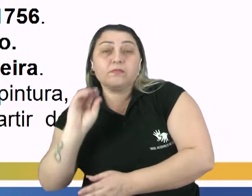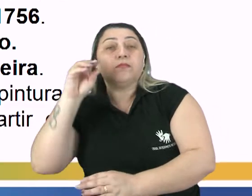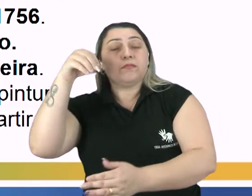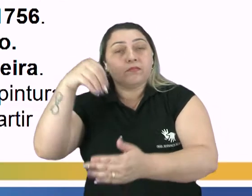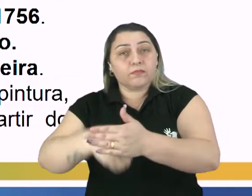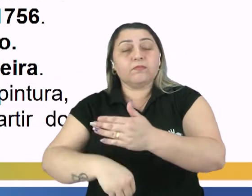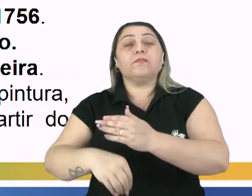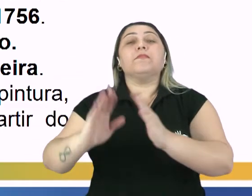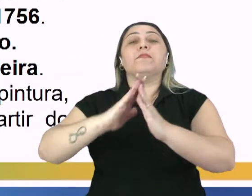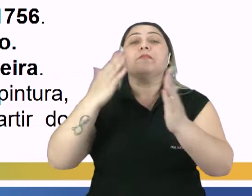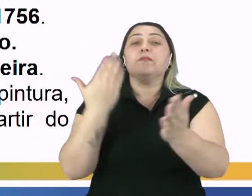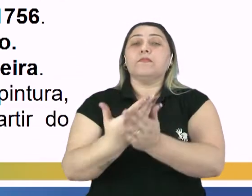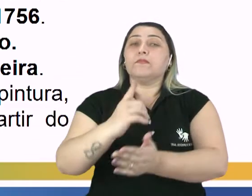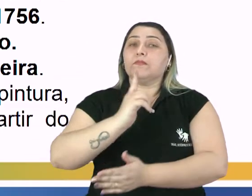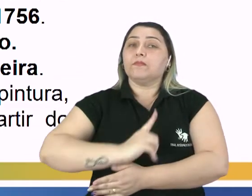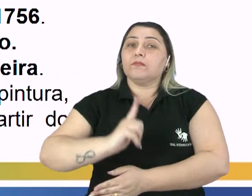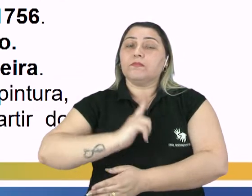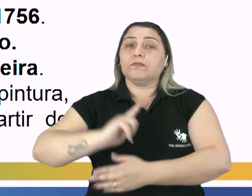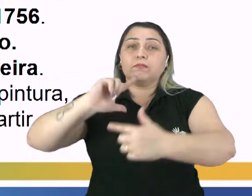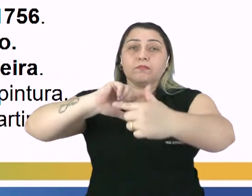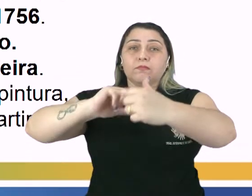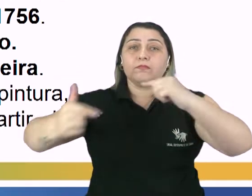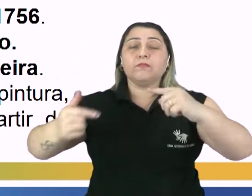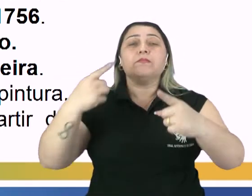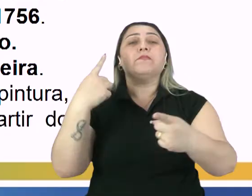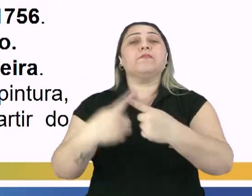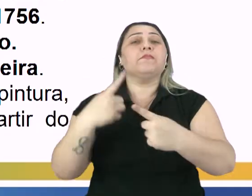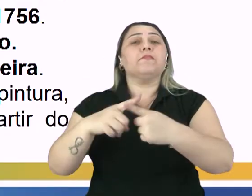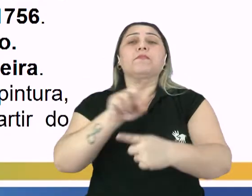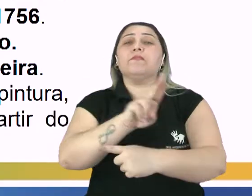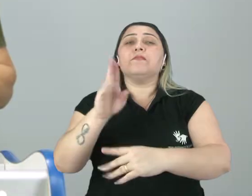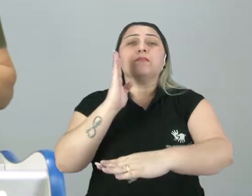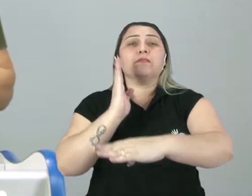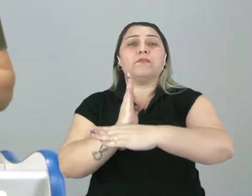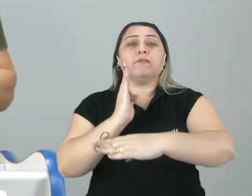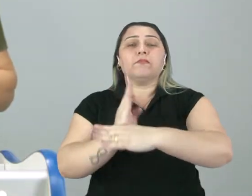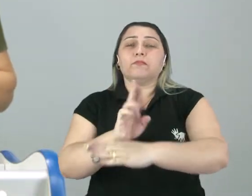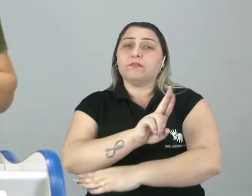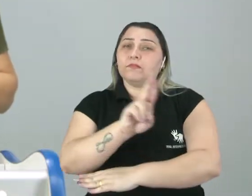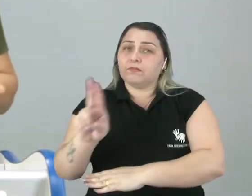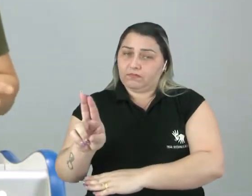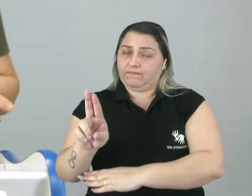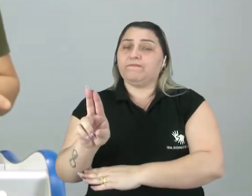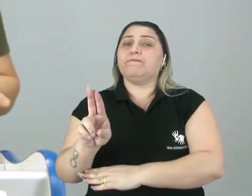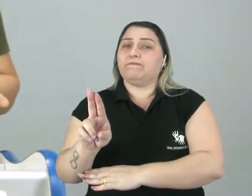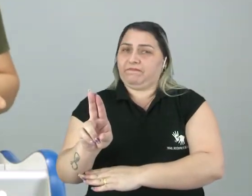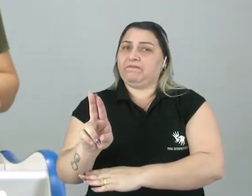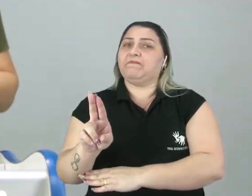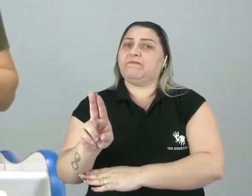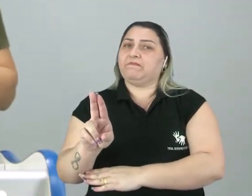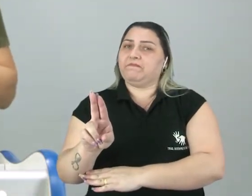literárias tradicionais. Por que esse nome barroco? Esse nome é um pouco controvertido, mas alguns